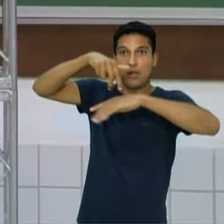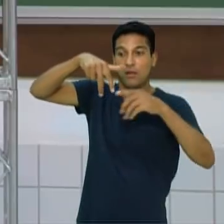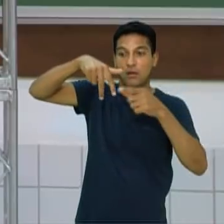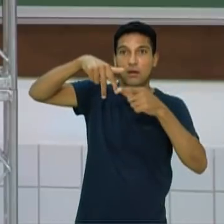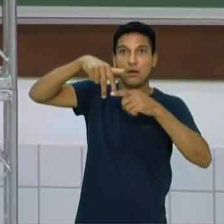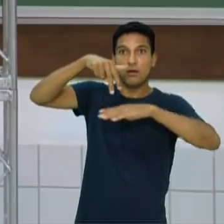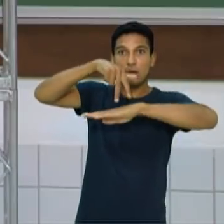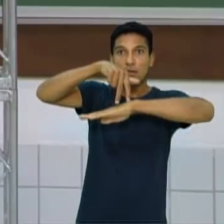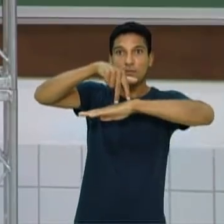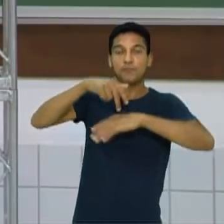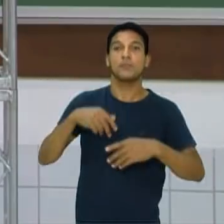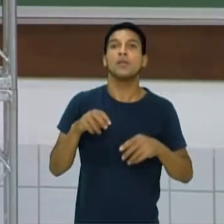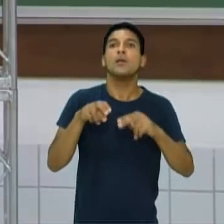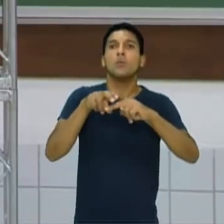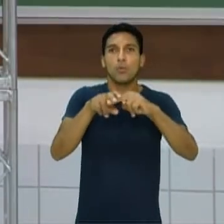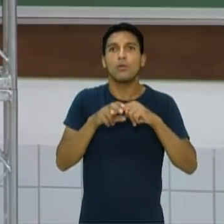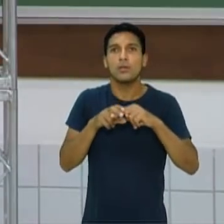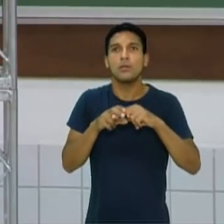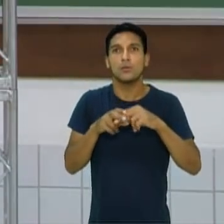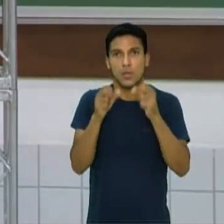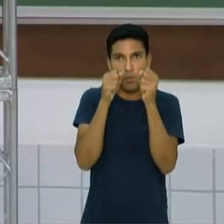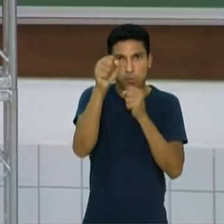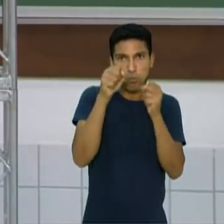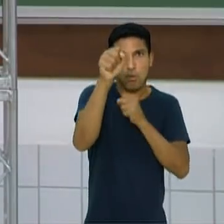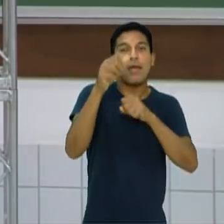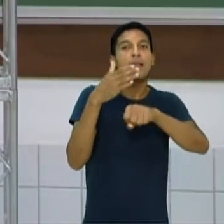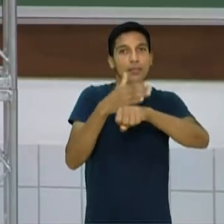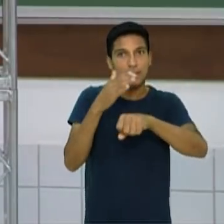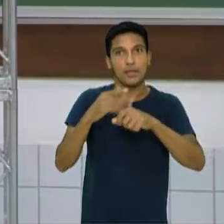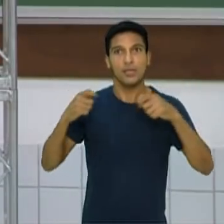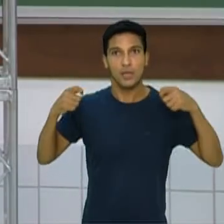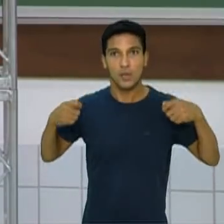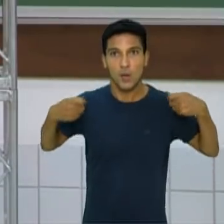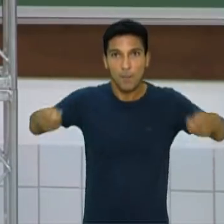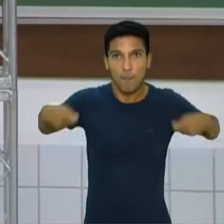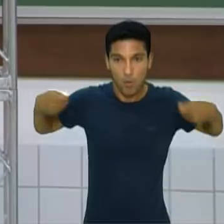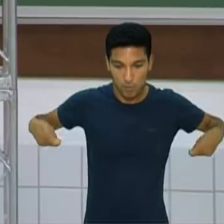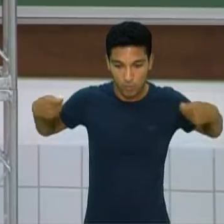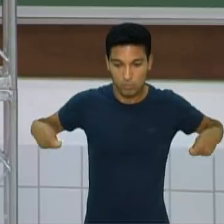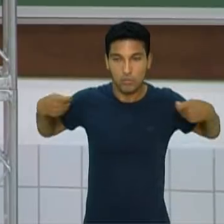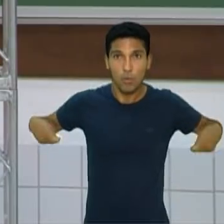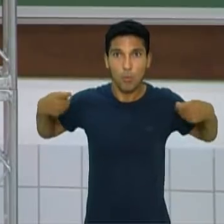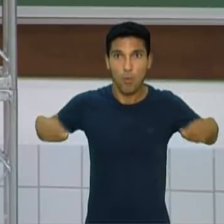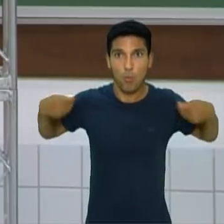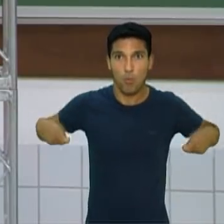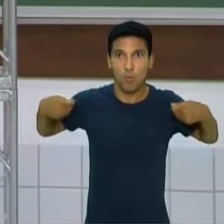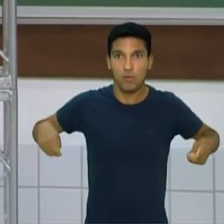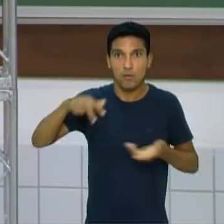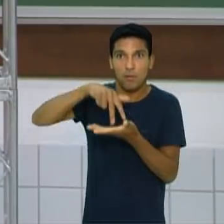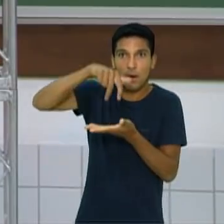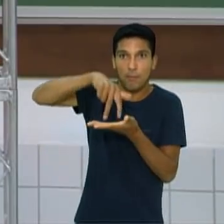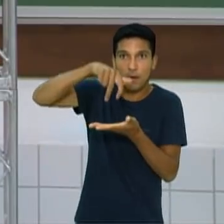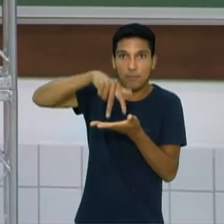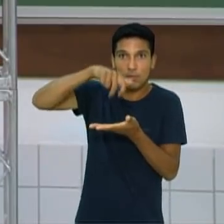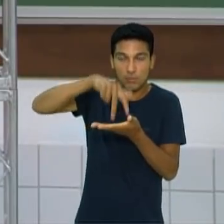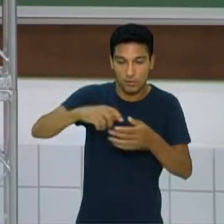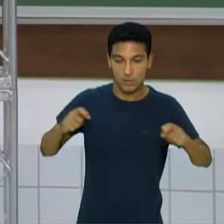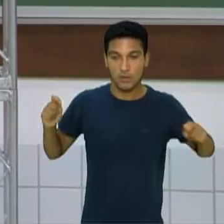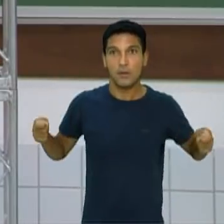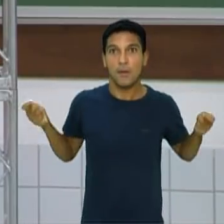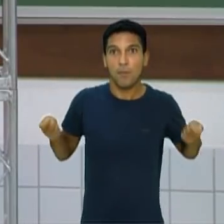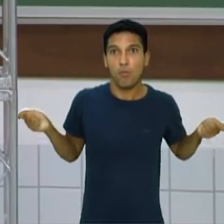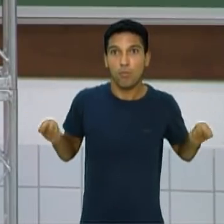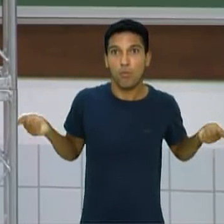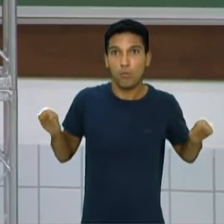é pular corda. Por isso, é muito comum, se você assiste um filme que fala de boxe, ou mesmo você vê uma academia, hoje já